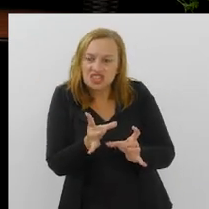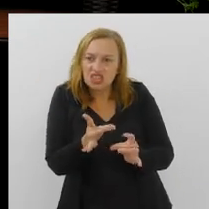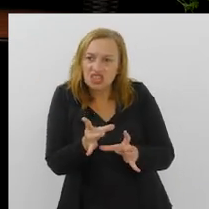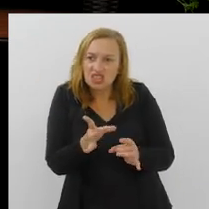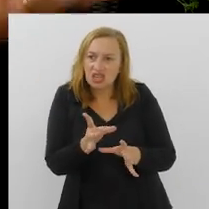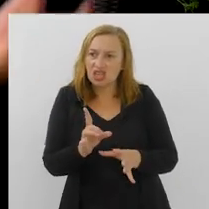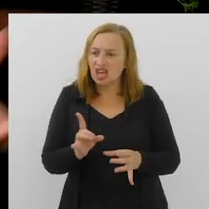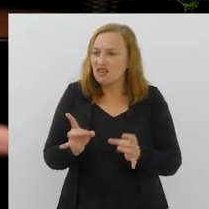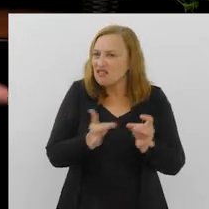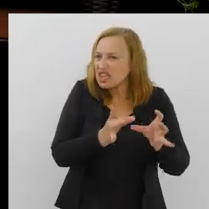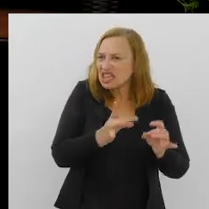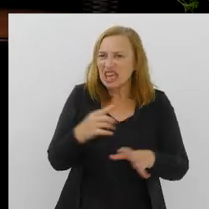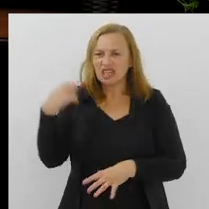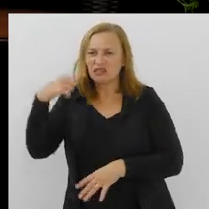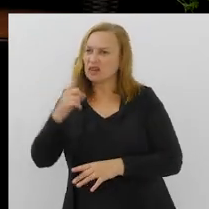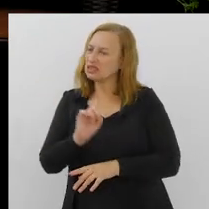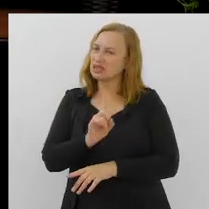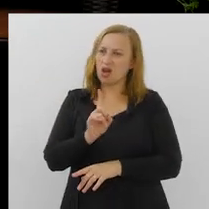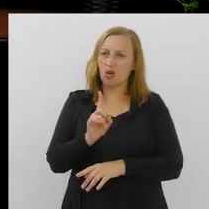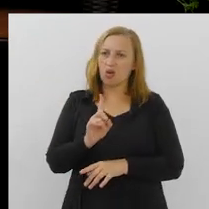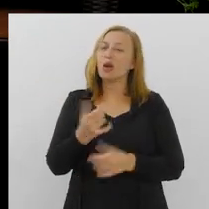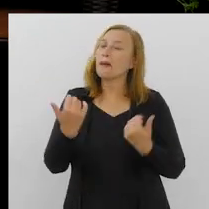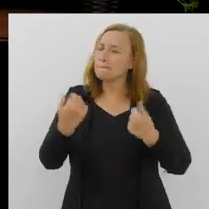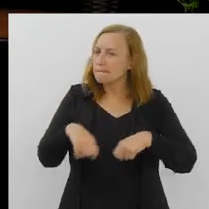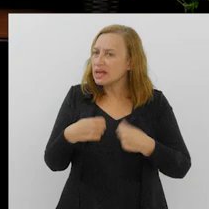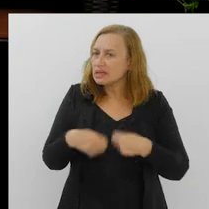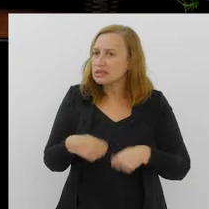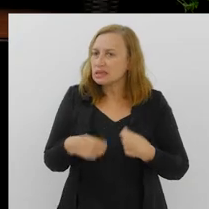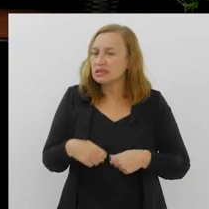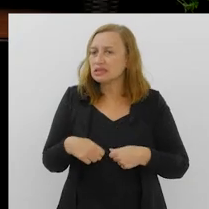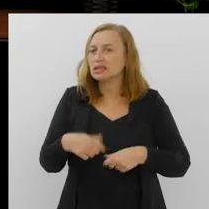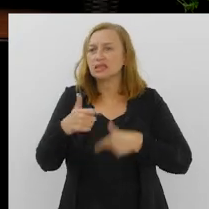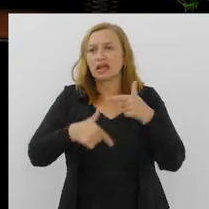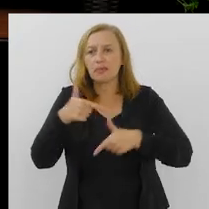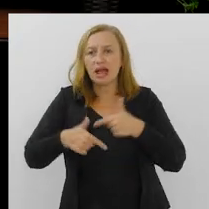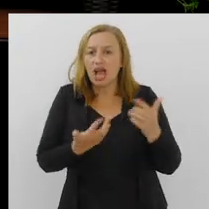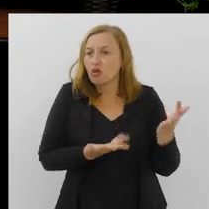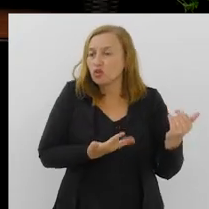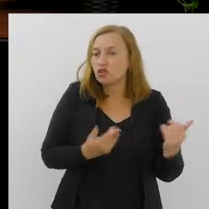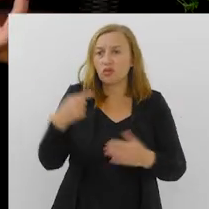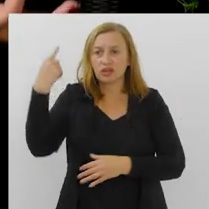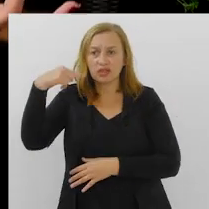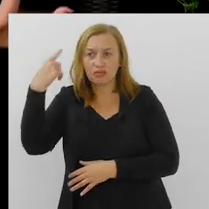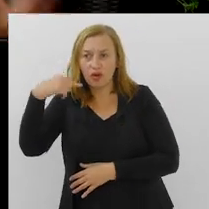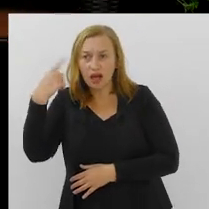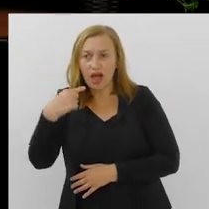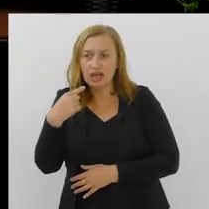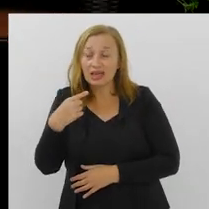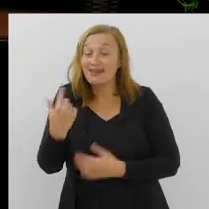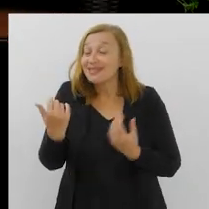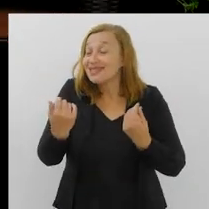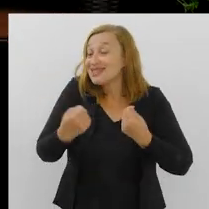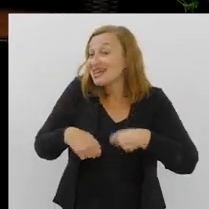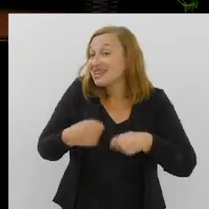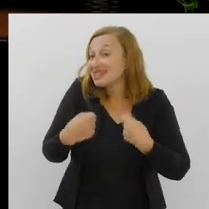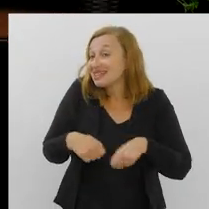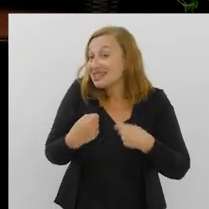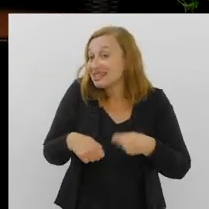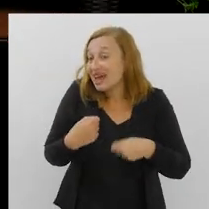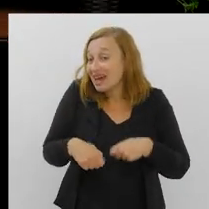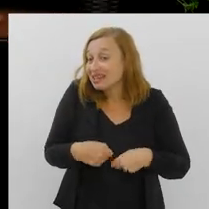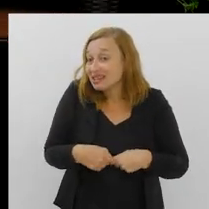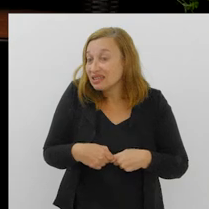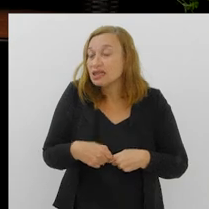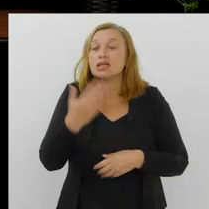falar em venda da advocacia. Então, a gente precisa, de certa forma, trabalhar com esse jovem advogado essa